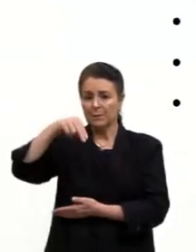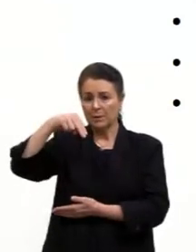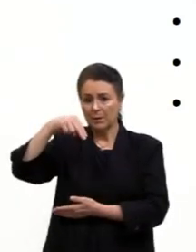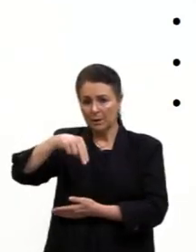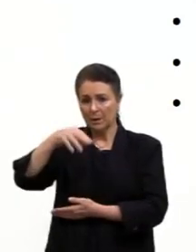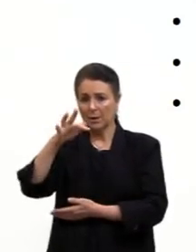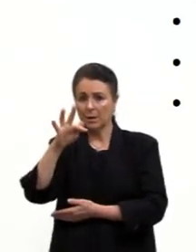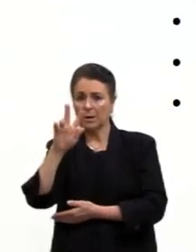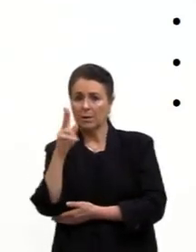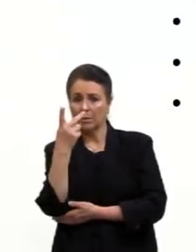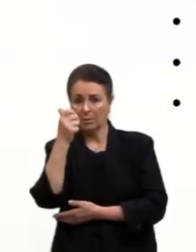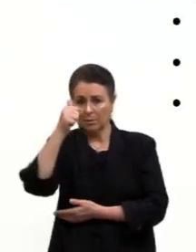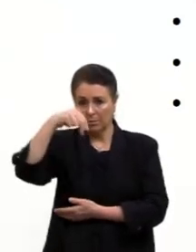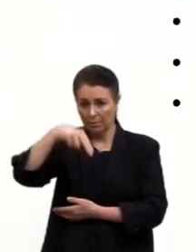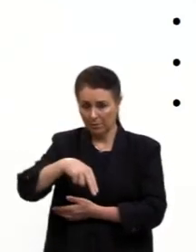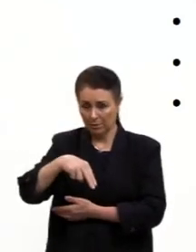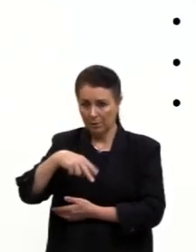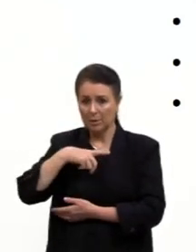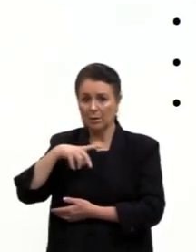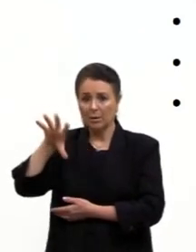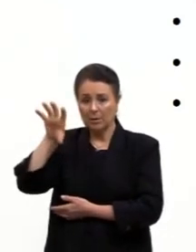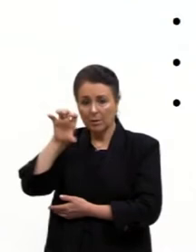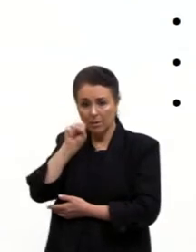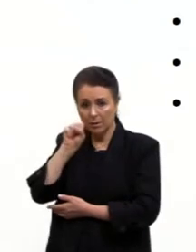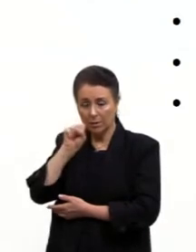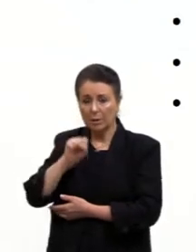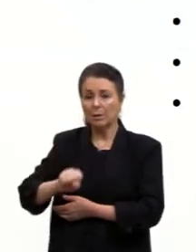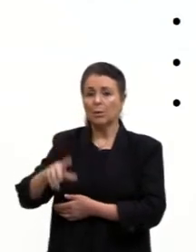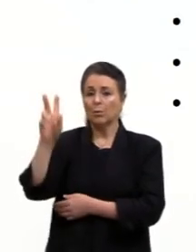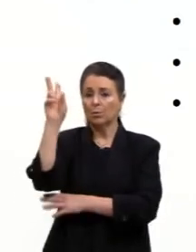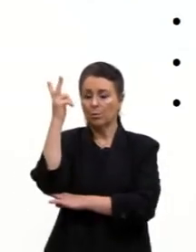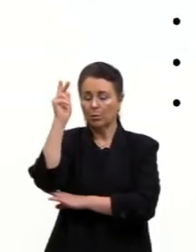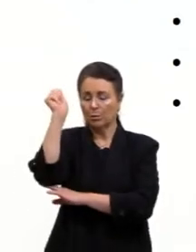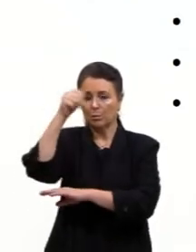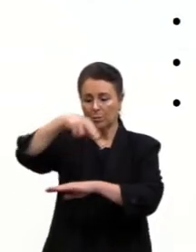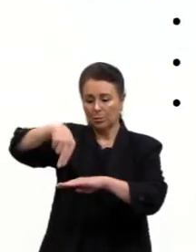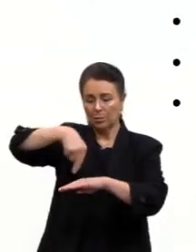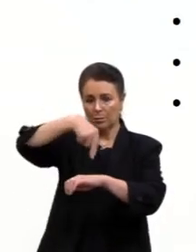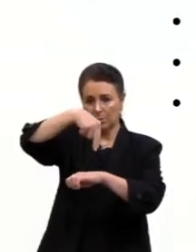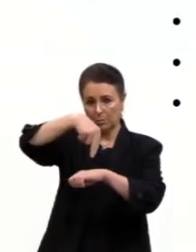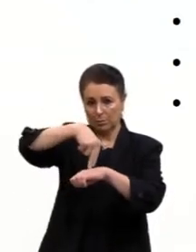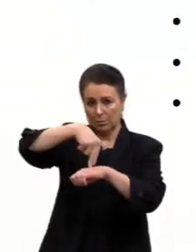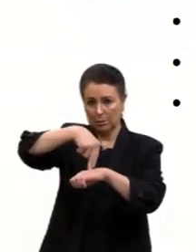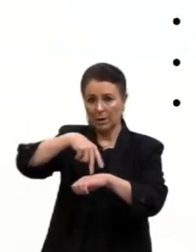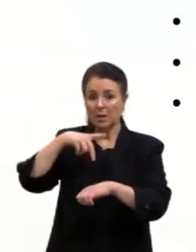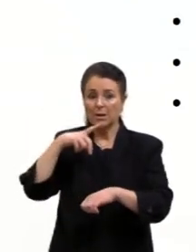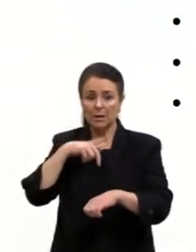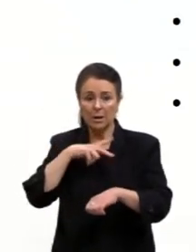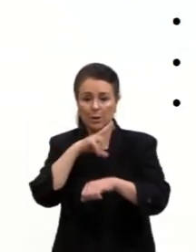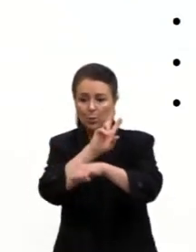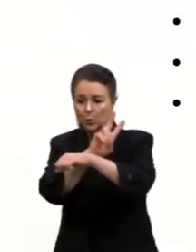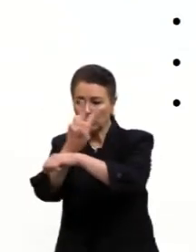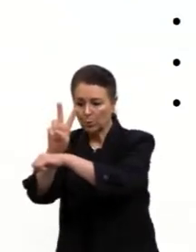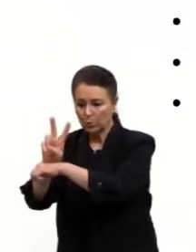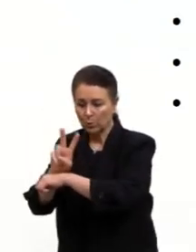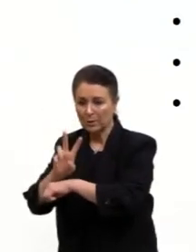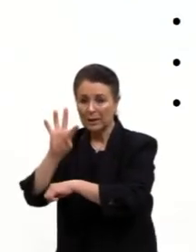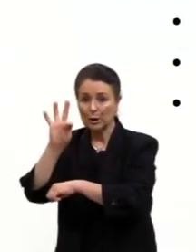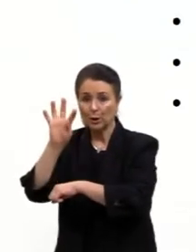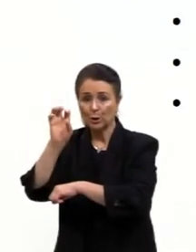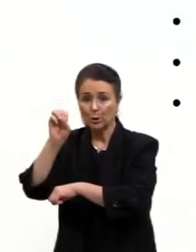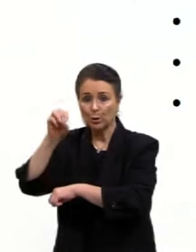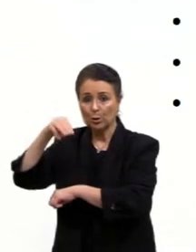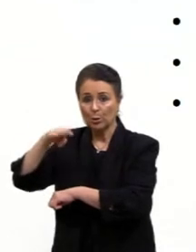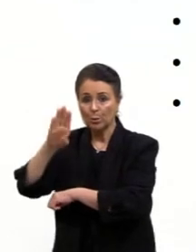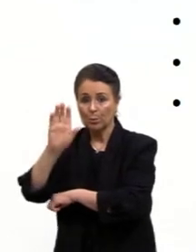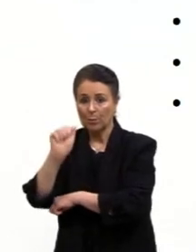Instituto do Patrimônio Histórico Arquitetônico Nacional, e ele tomba práticas, prédios, expressões